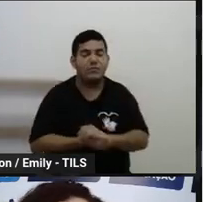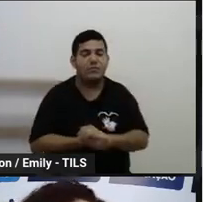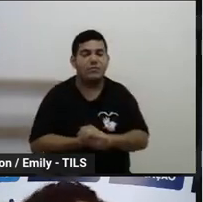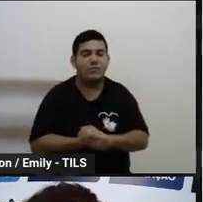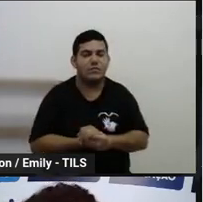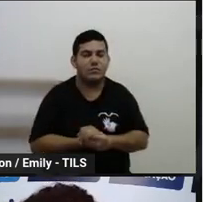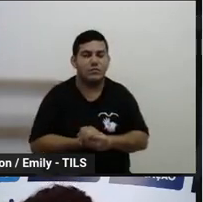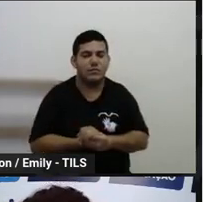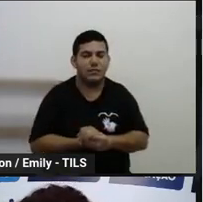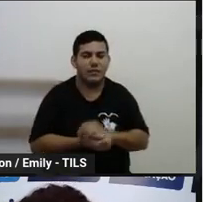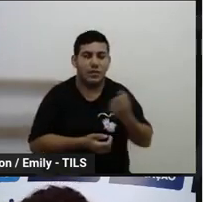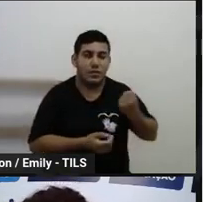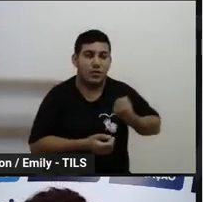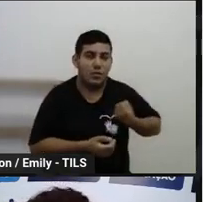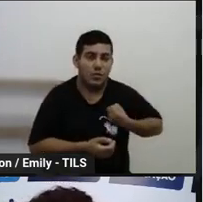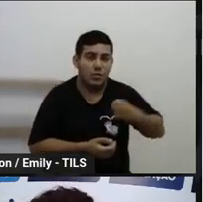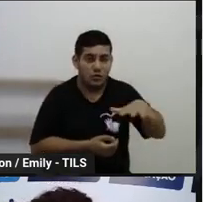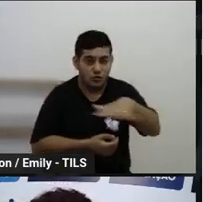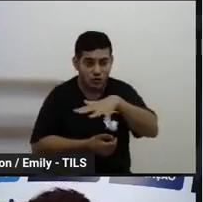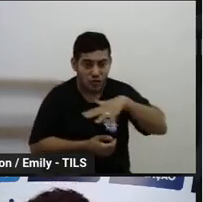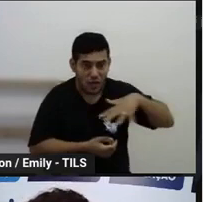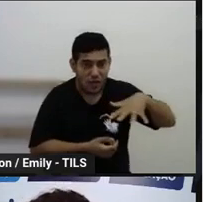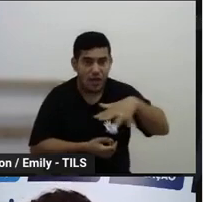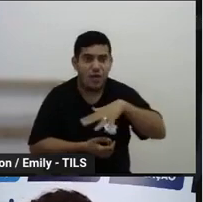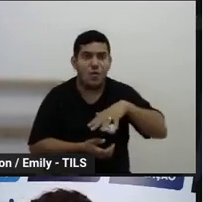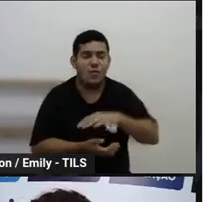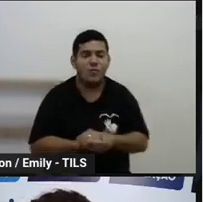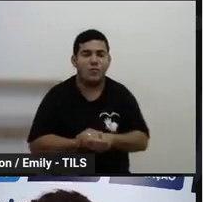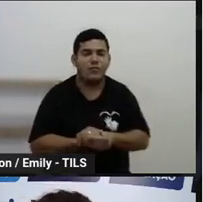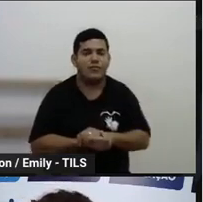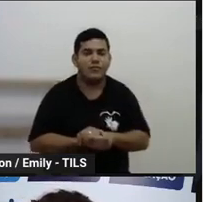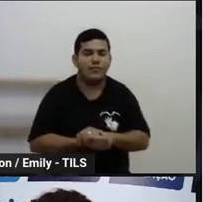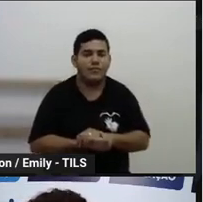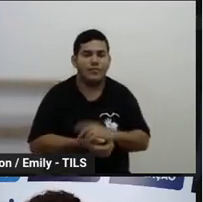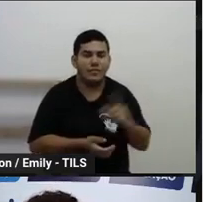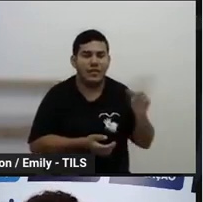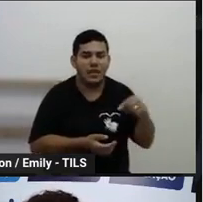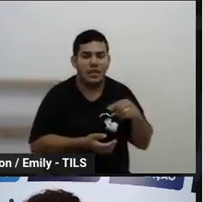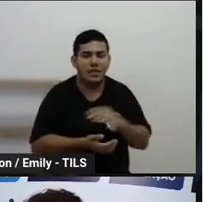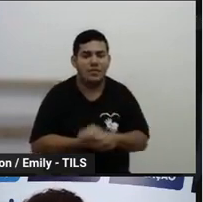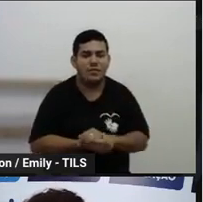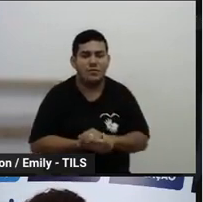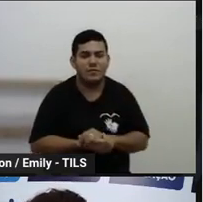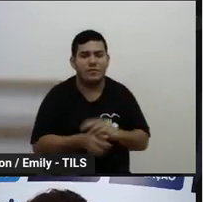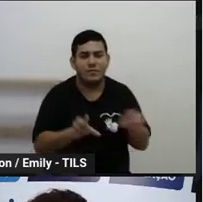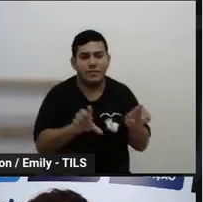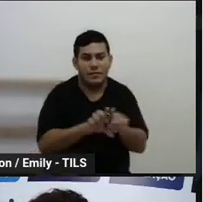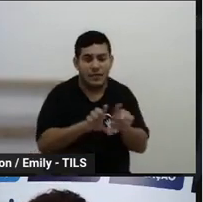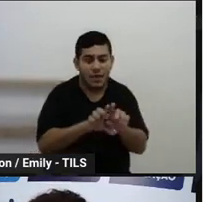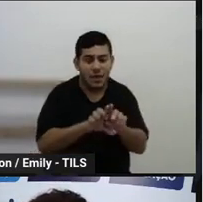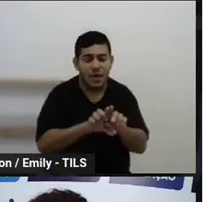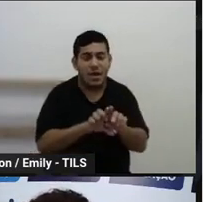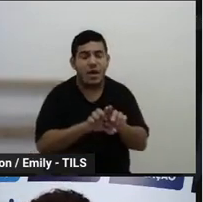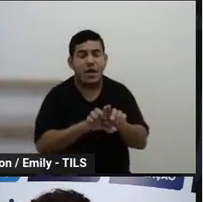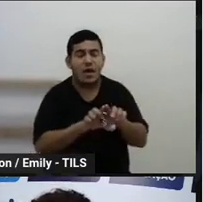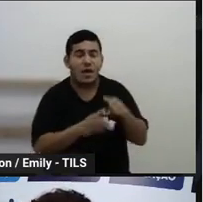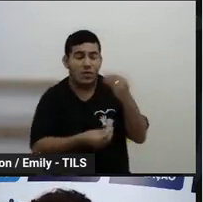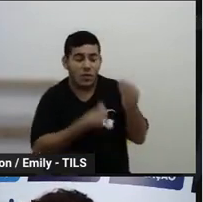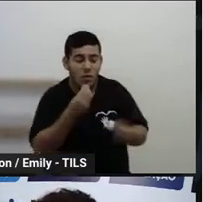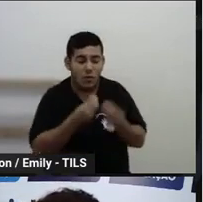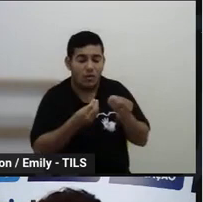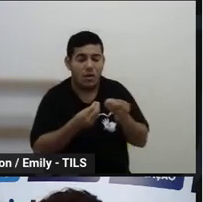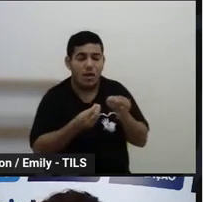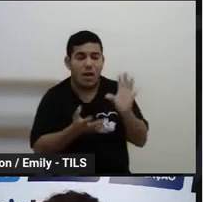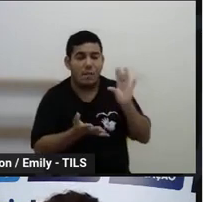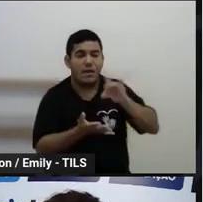alguns números gerais sobre os nossos estudantes do município na aplicação da prova do